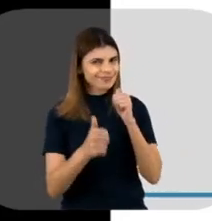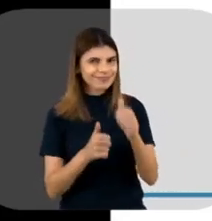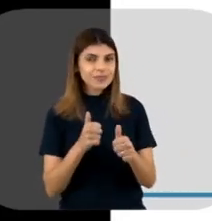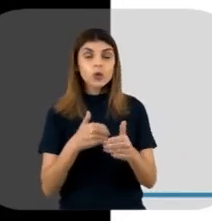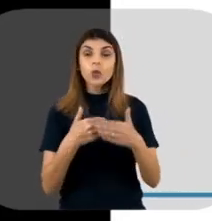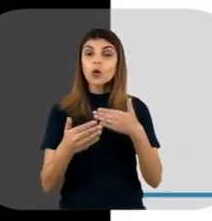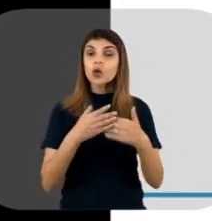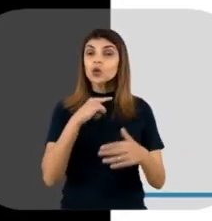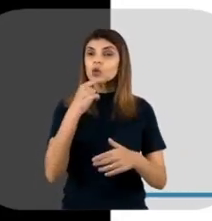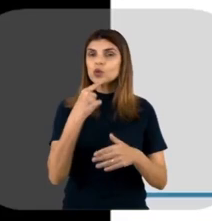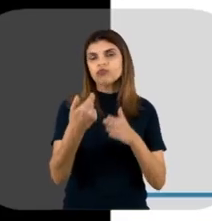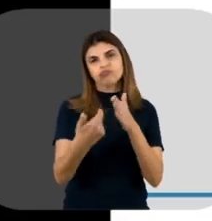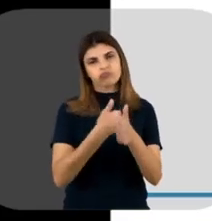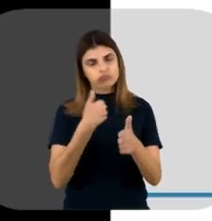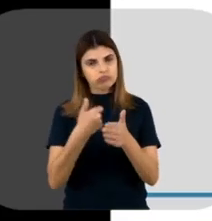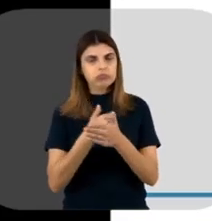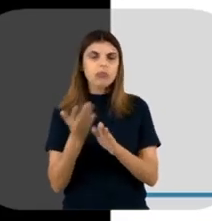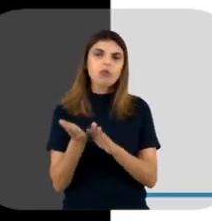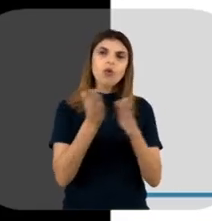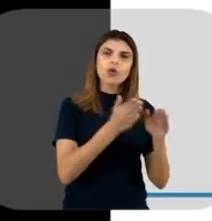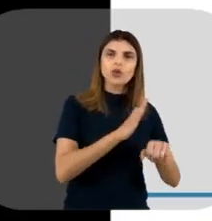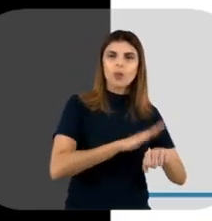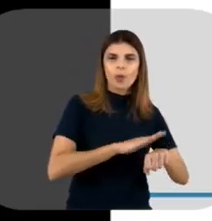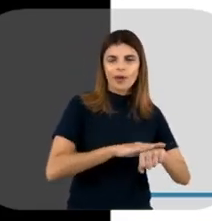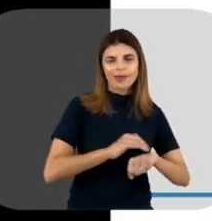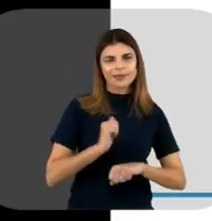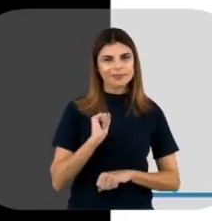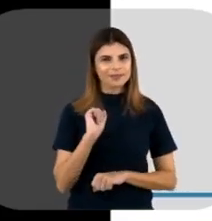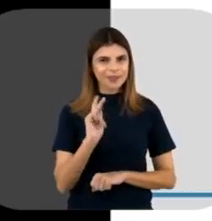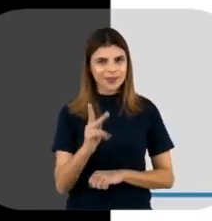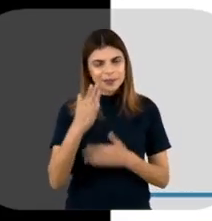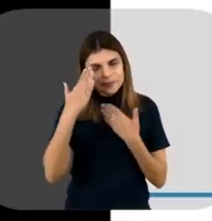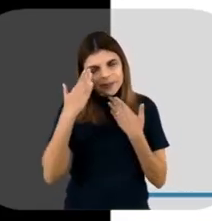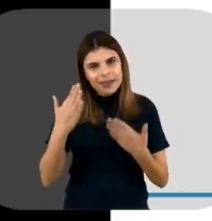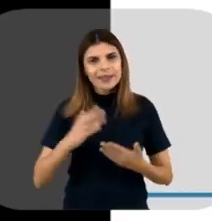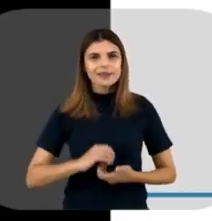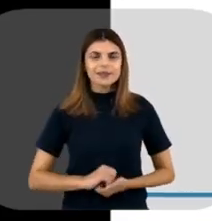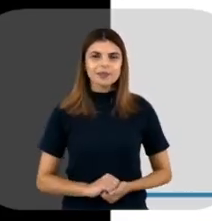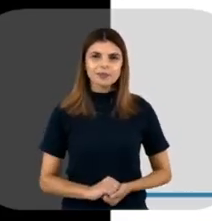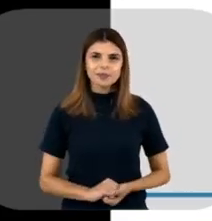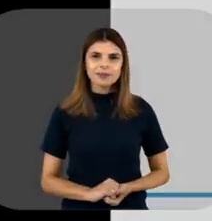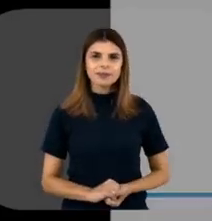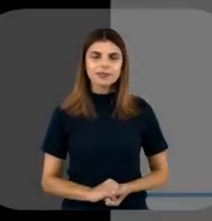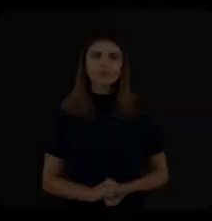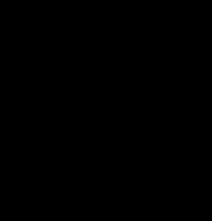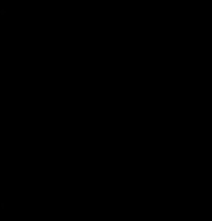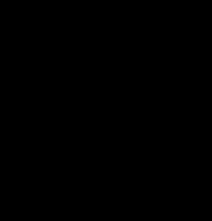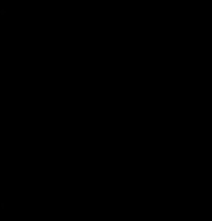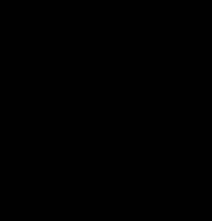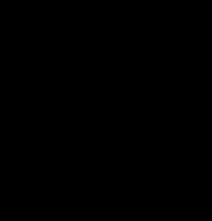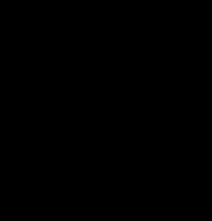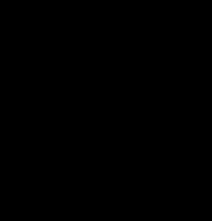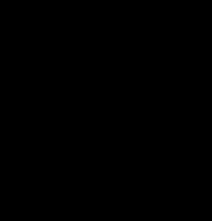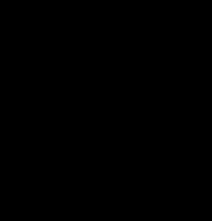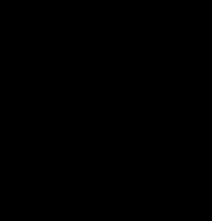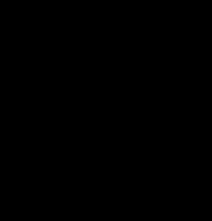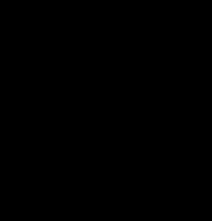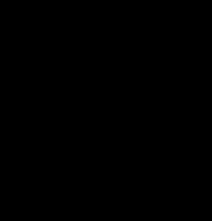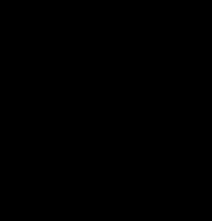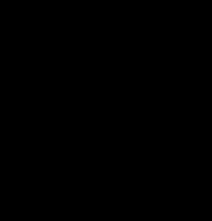tá? As dúvidas a gente tira depois no segundo momento. Obrigada. E aí